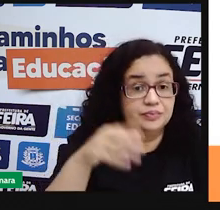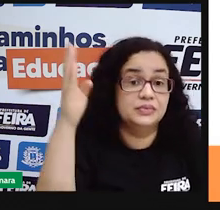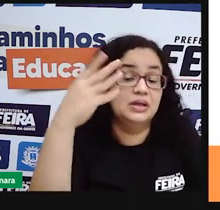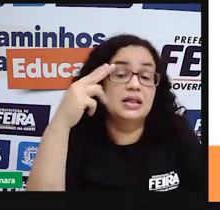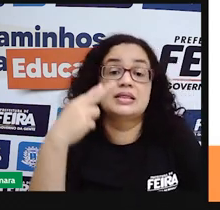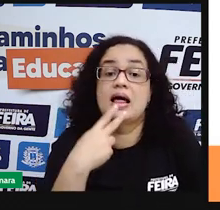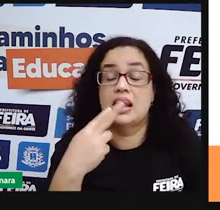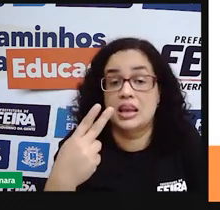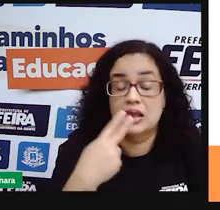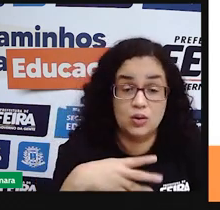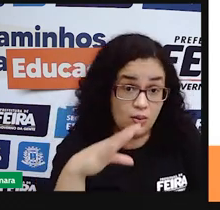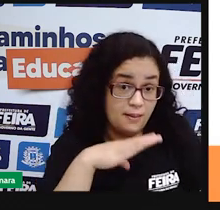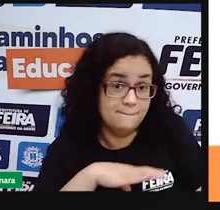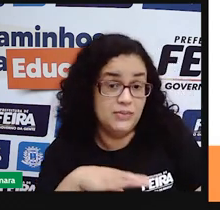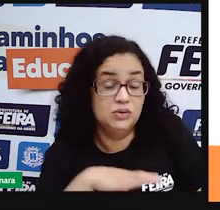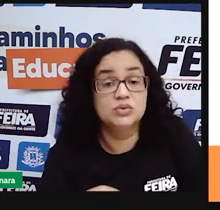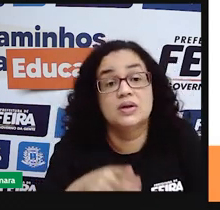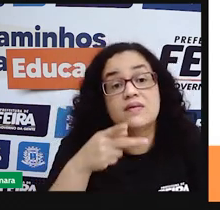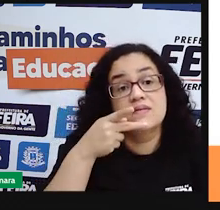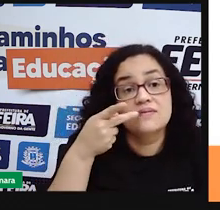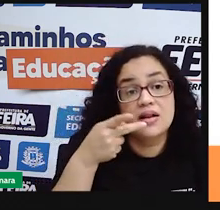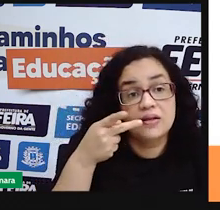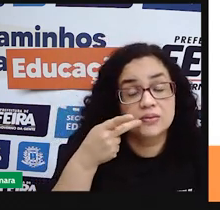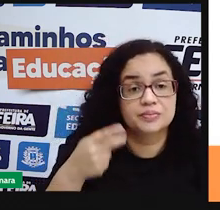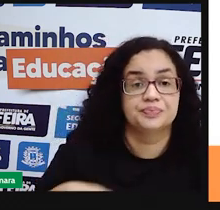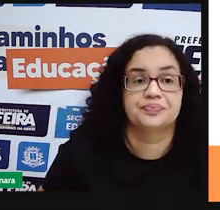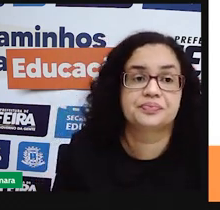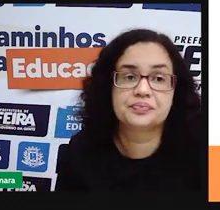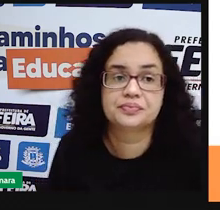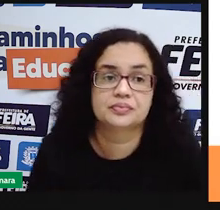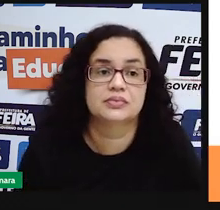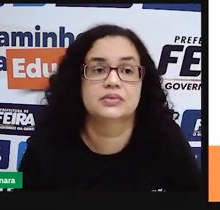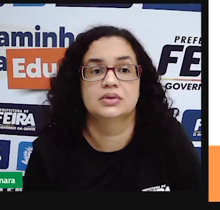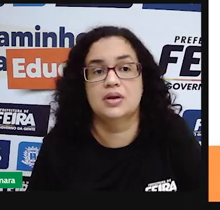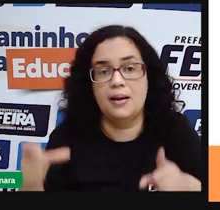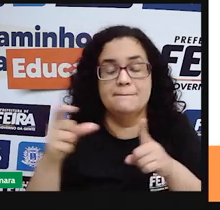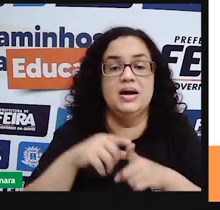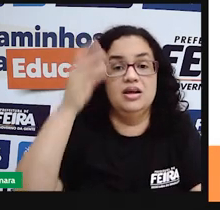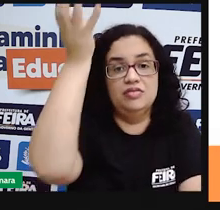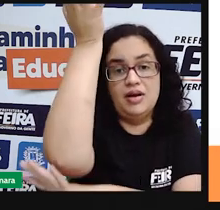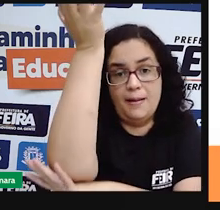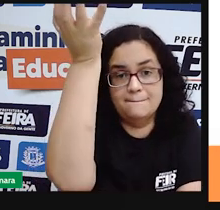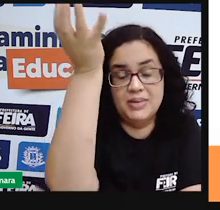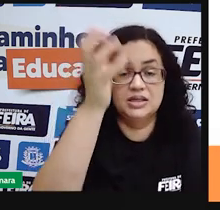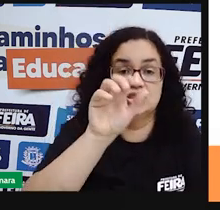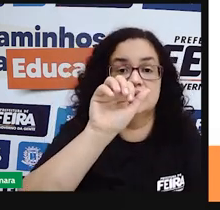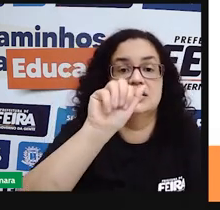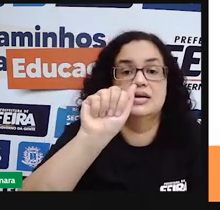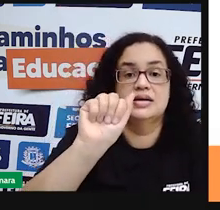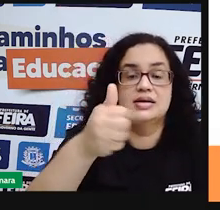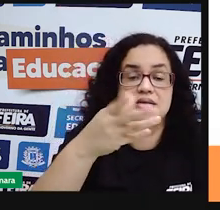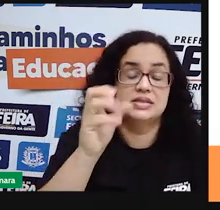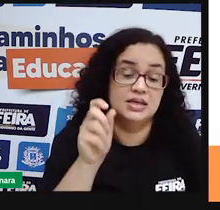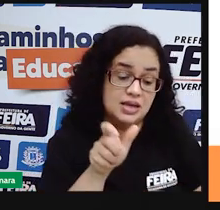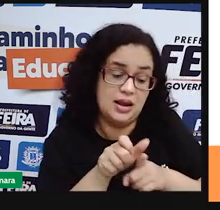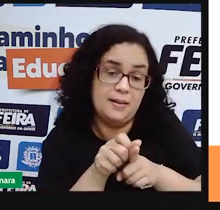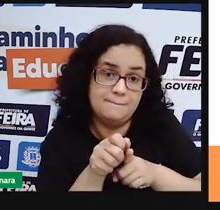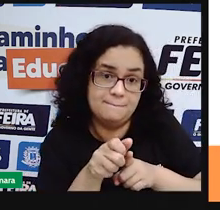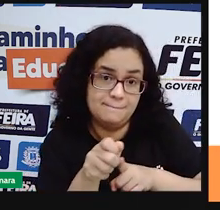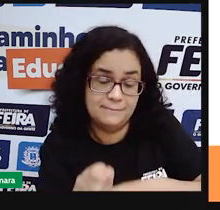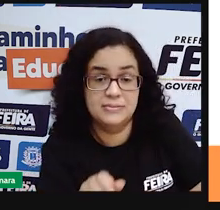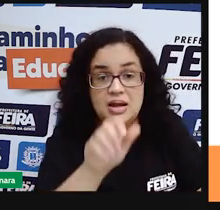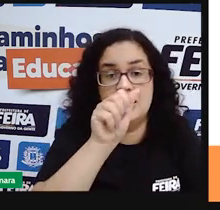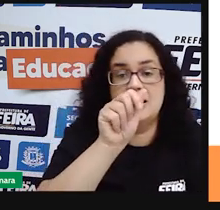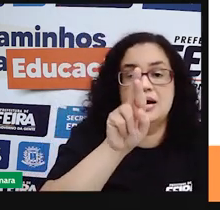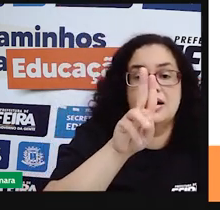portuguesa falada aqui no Brasil então palavras como abacaxi açaí amendoim arara